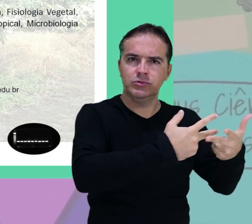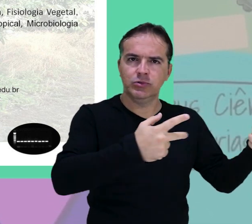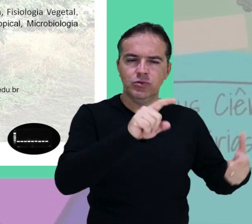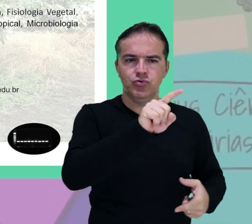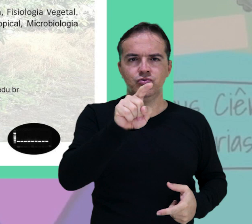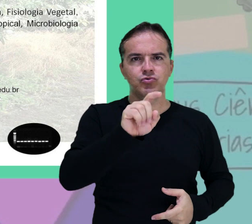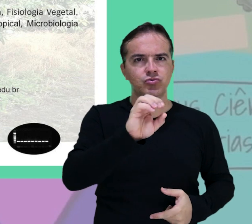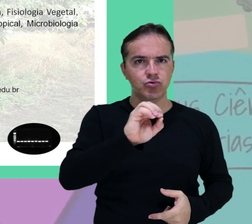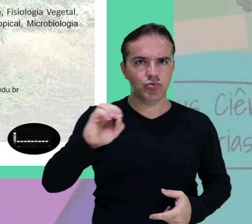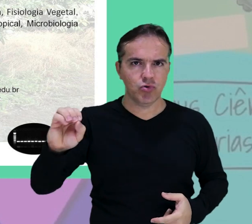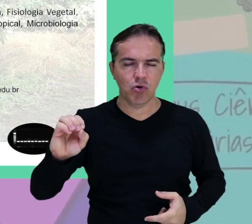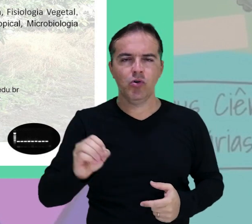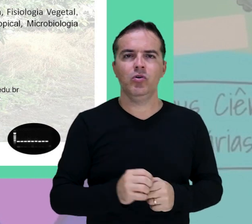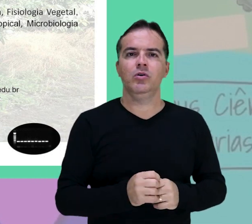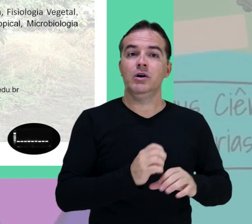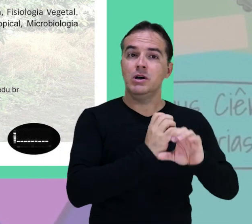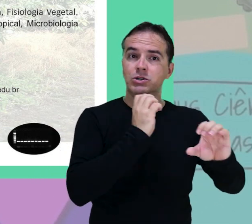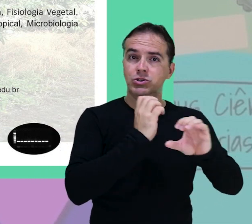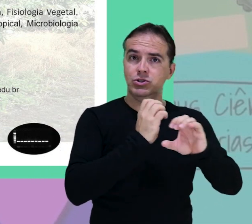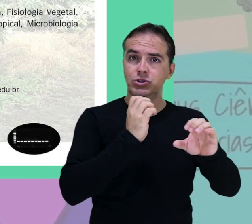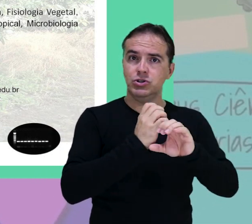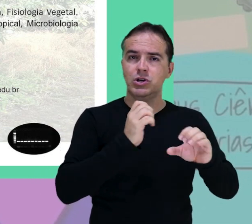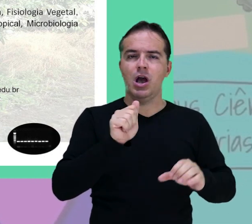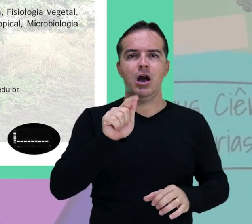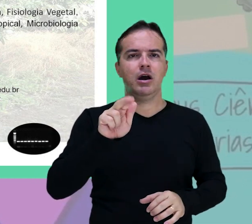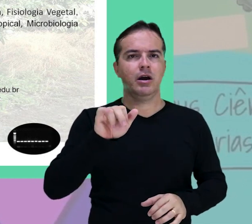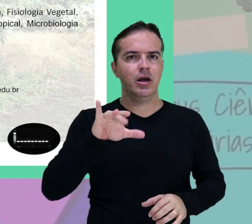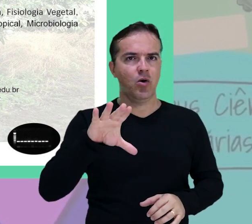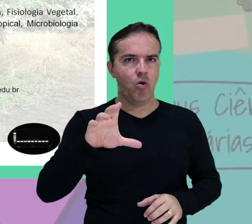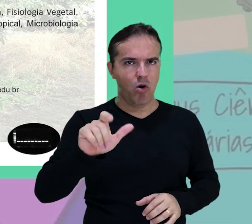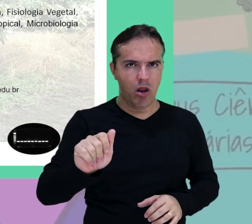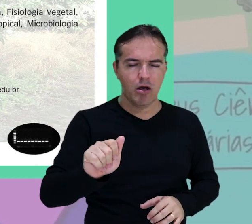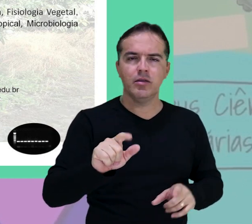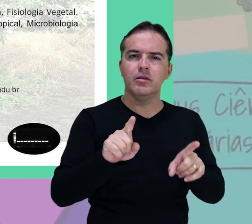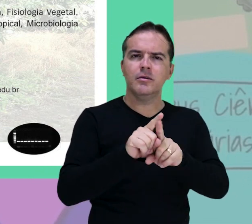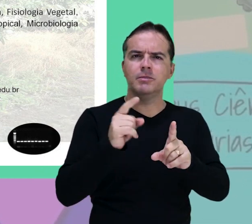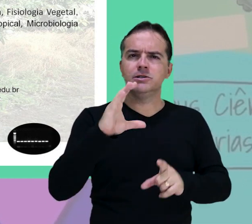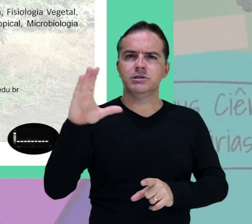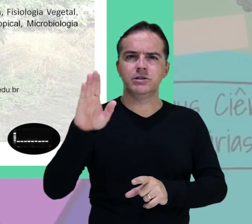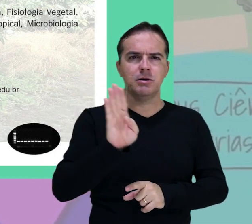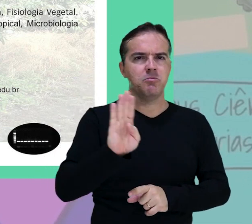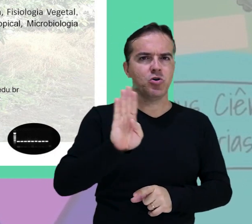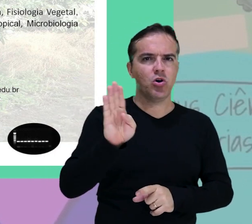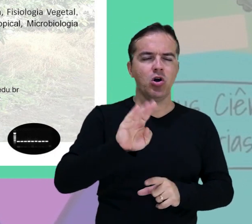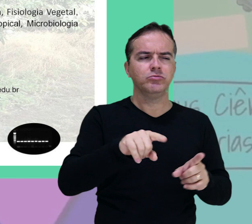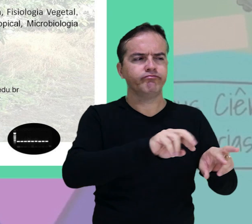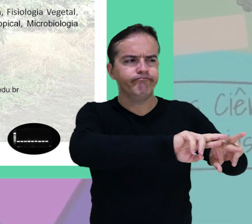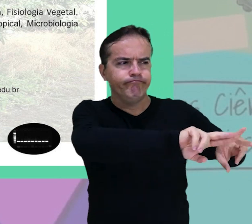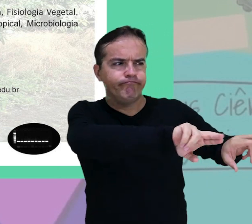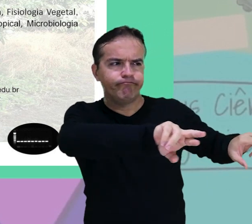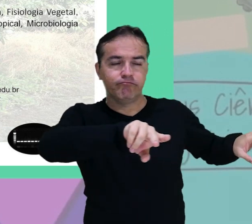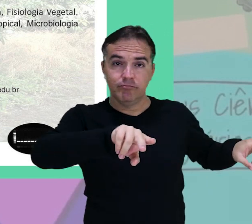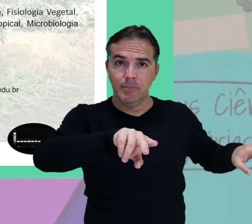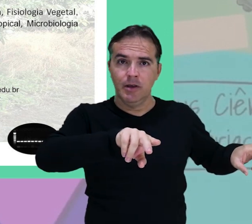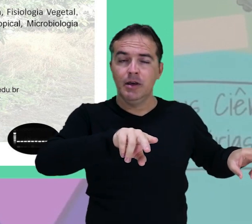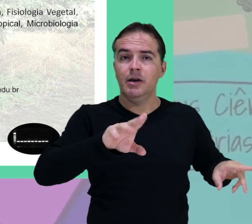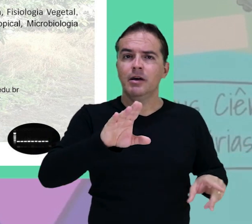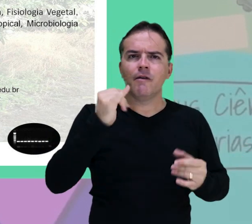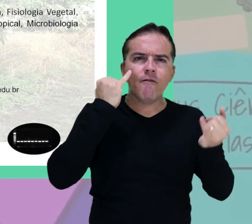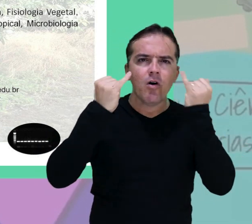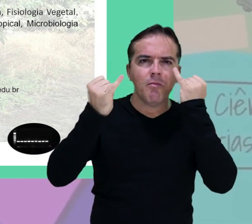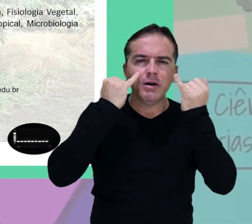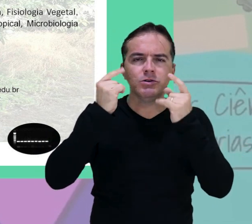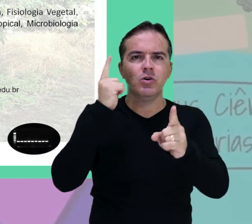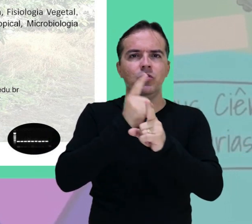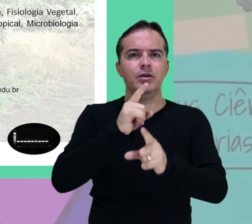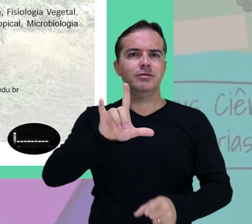zootecnia, engenharia agrícola, ciências biológicas e áreas afins Outras informações estão disponíveis no